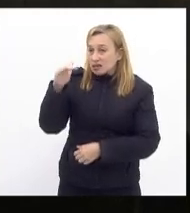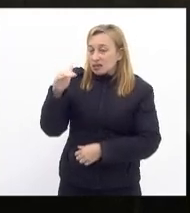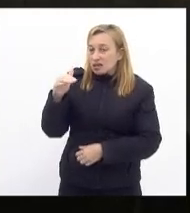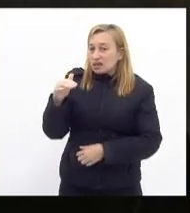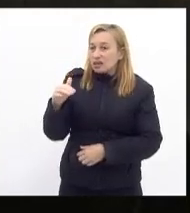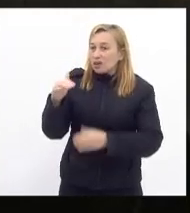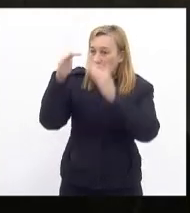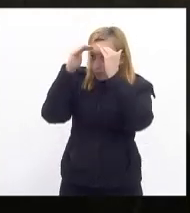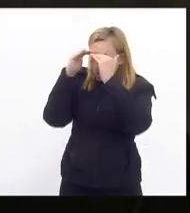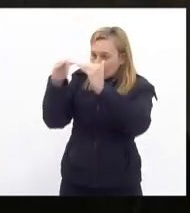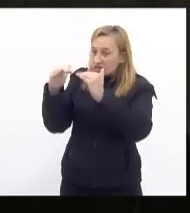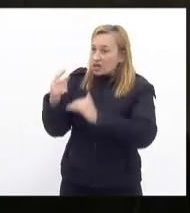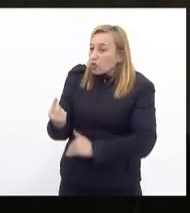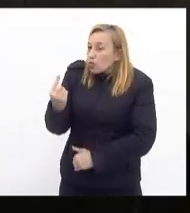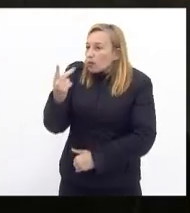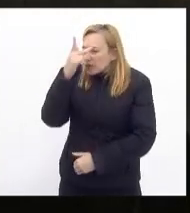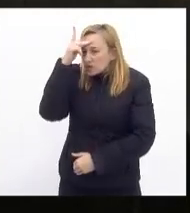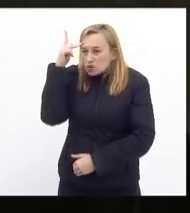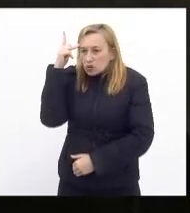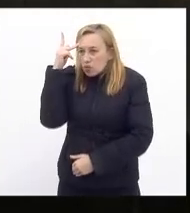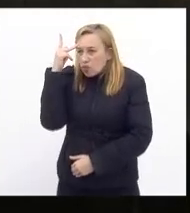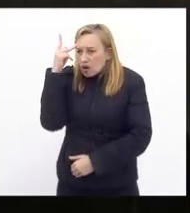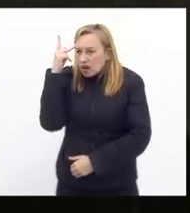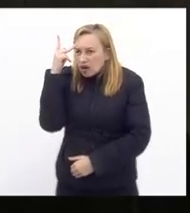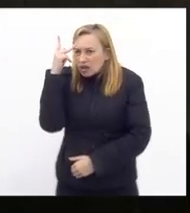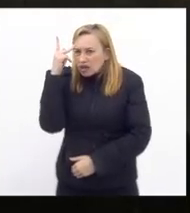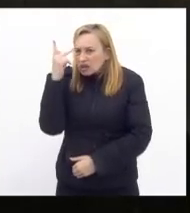gaveta aqui embaixo que ninguém nunca nem ouviu falar